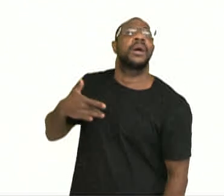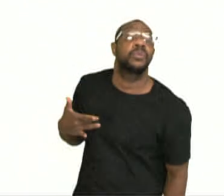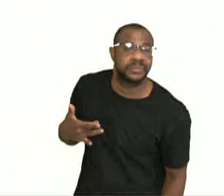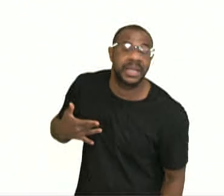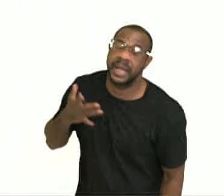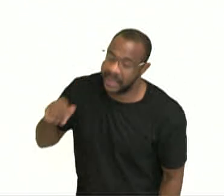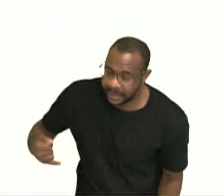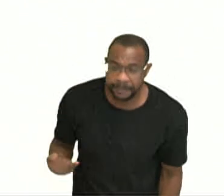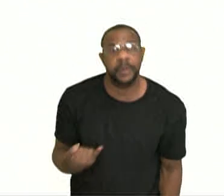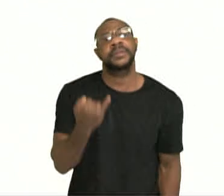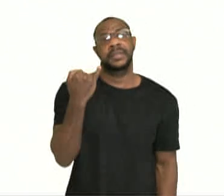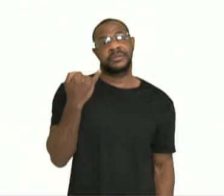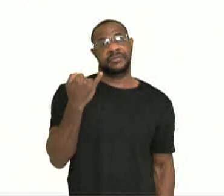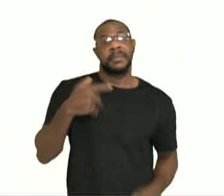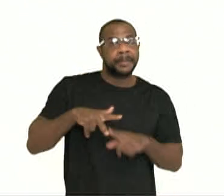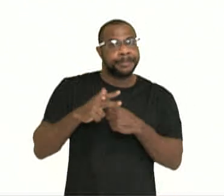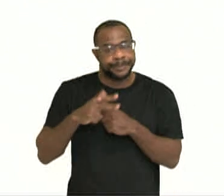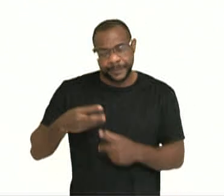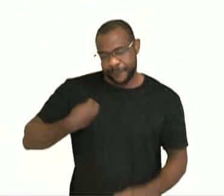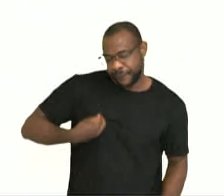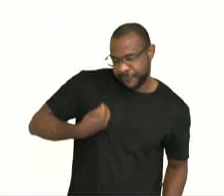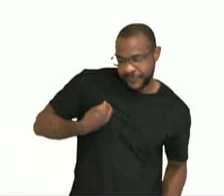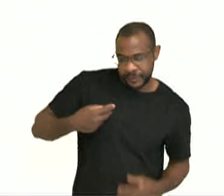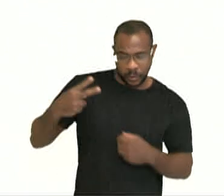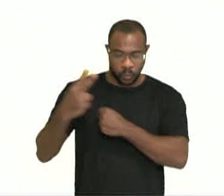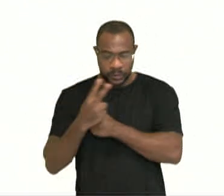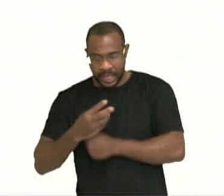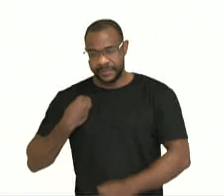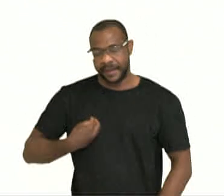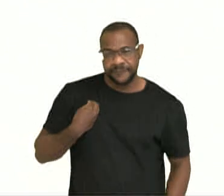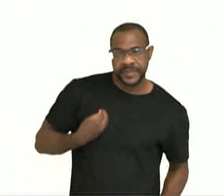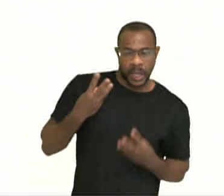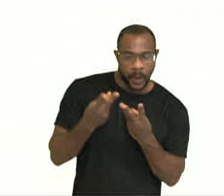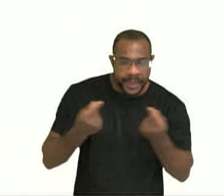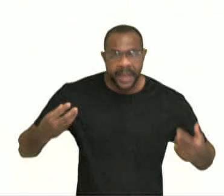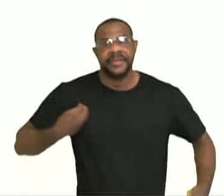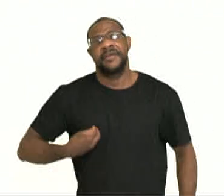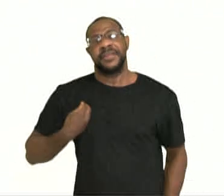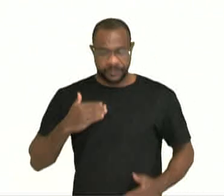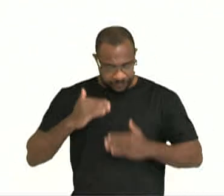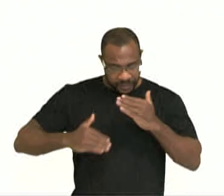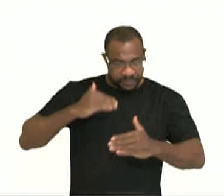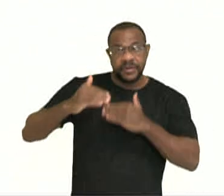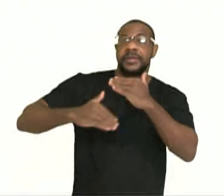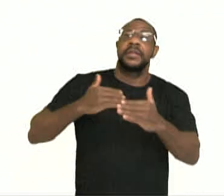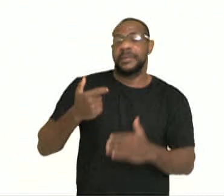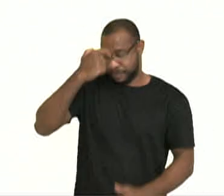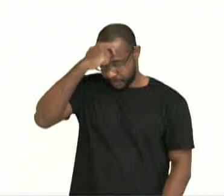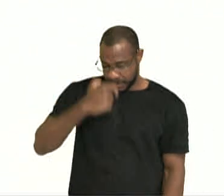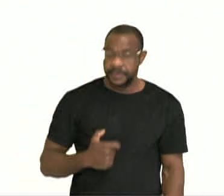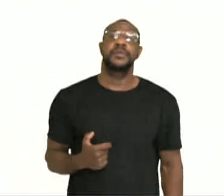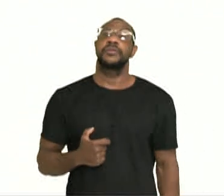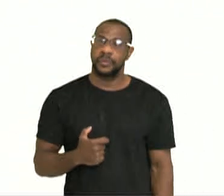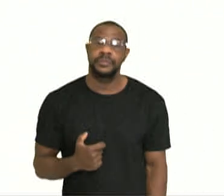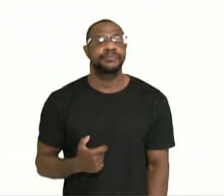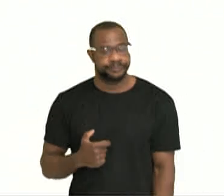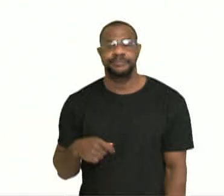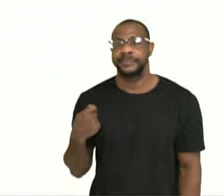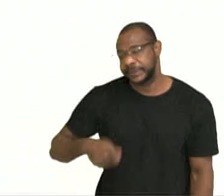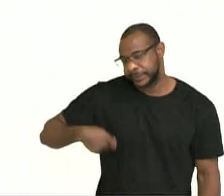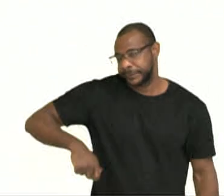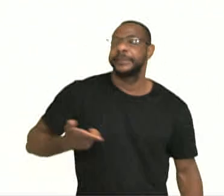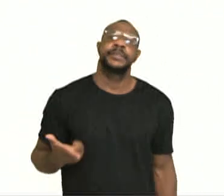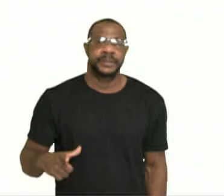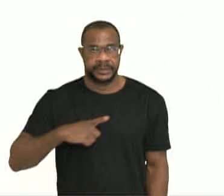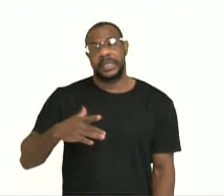para a manutenção da vida, da qualidade de vida, do desenvolvimento do indivíduo, da pessoa. A pessoa precisa